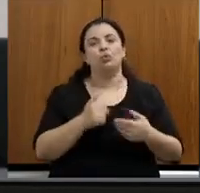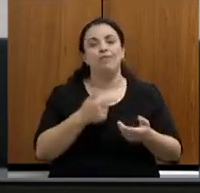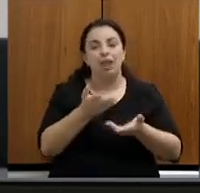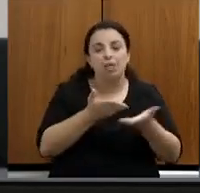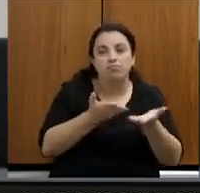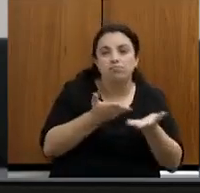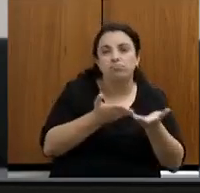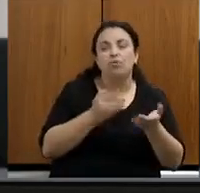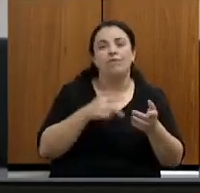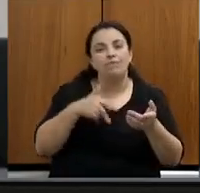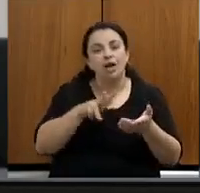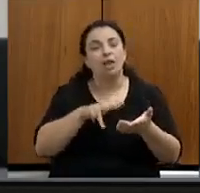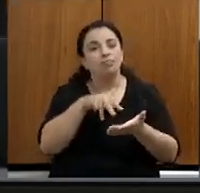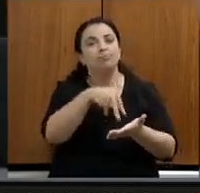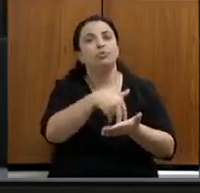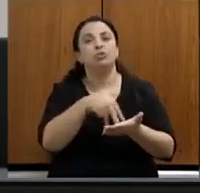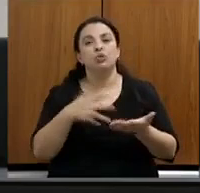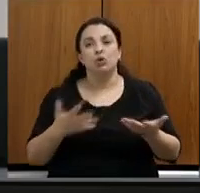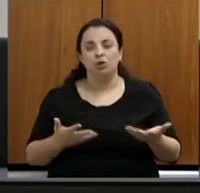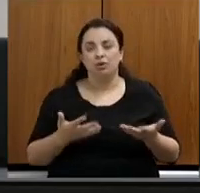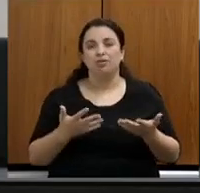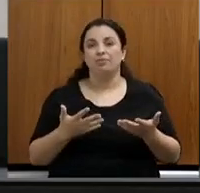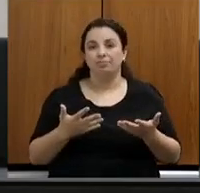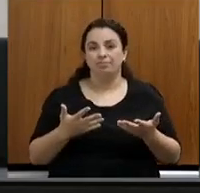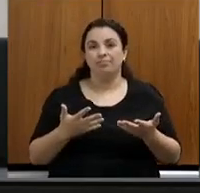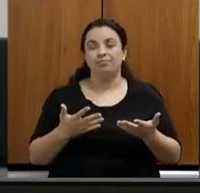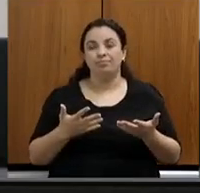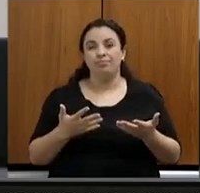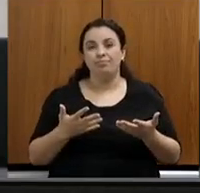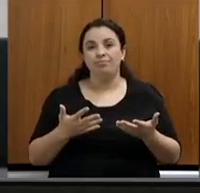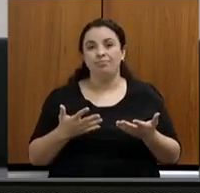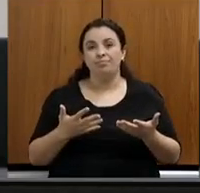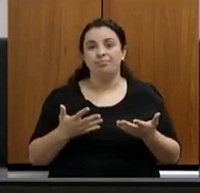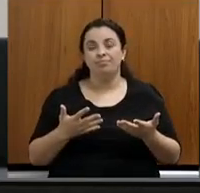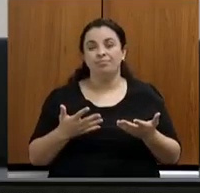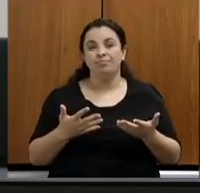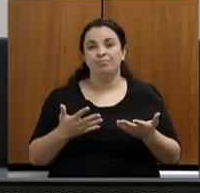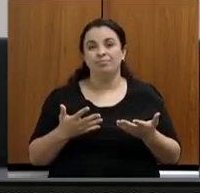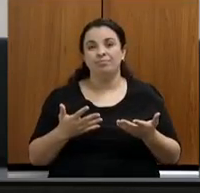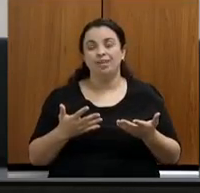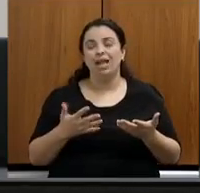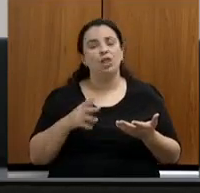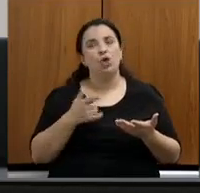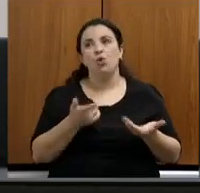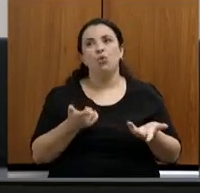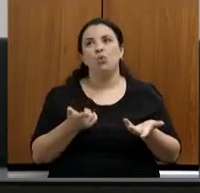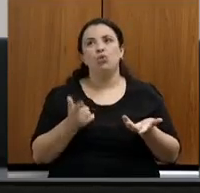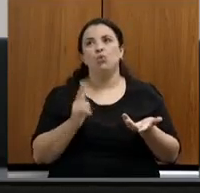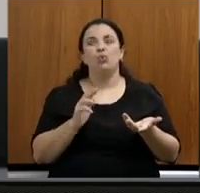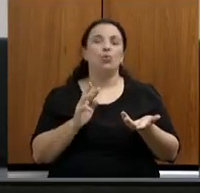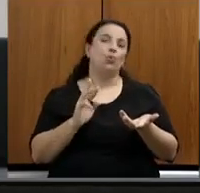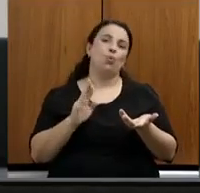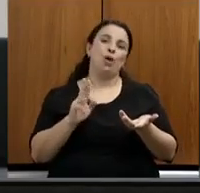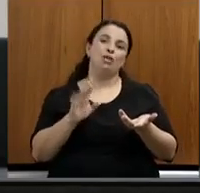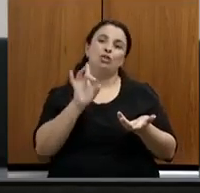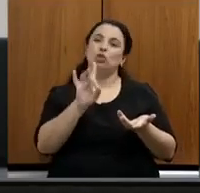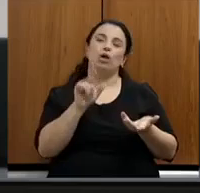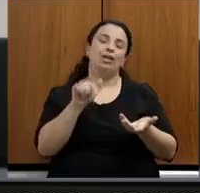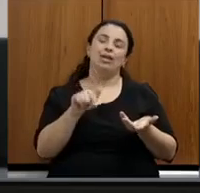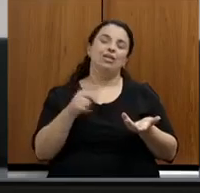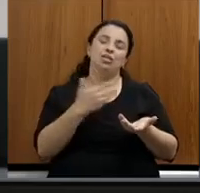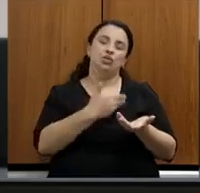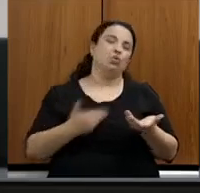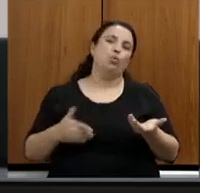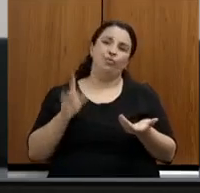vai lá e se posiciona. E aí não é somente nesse governo, não.